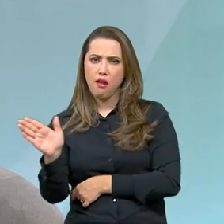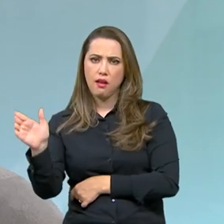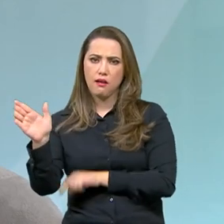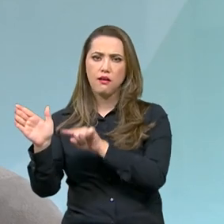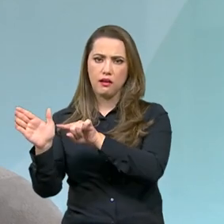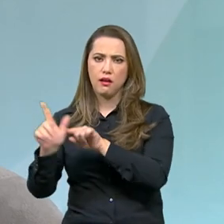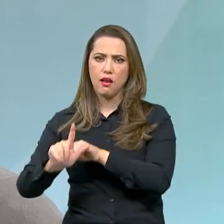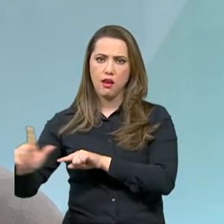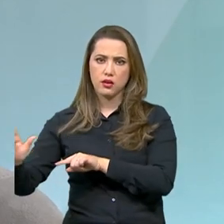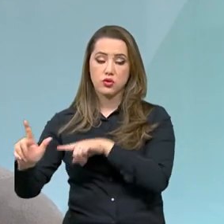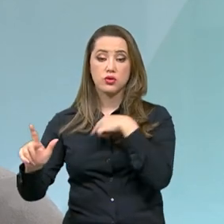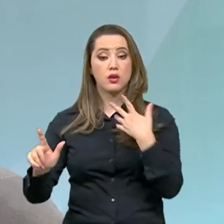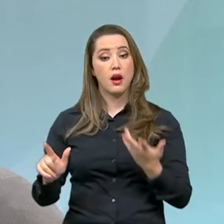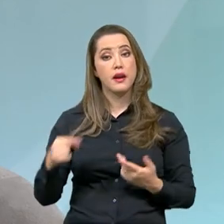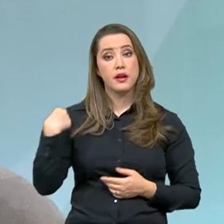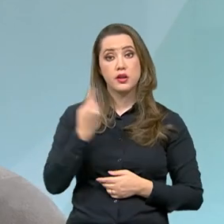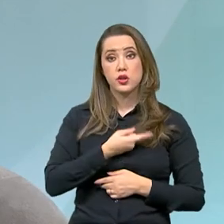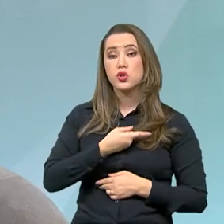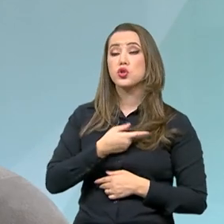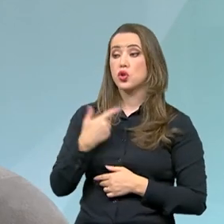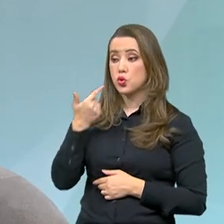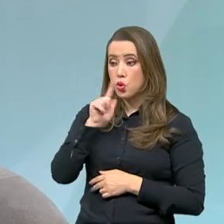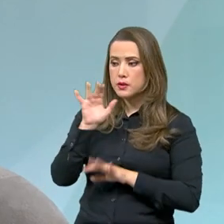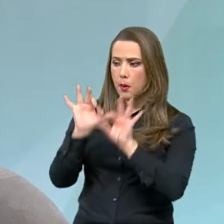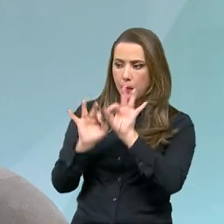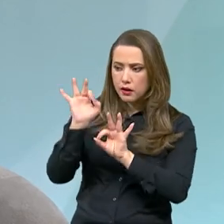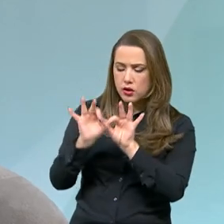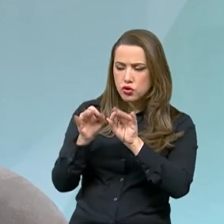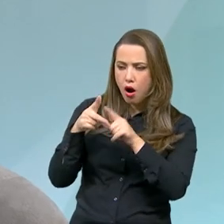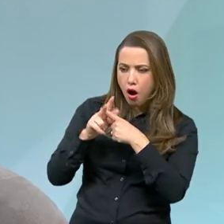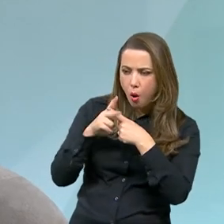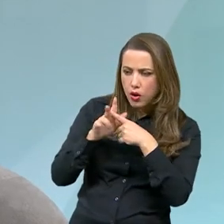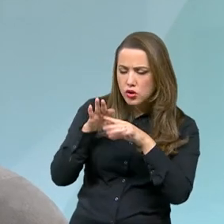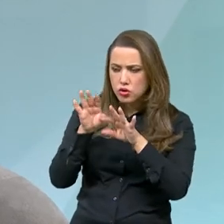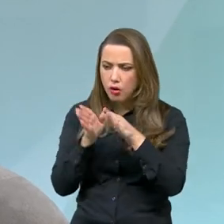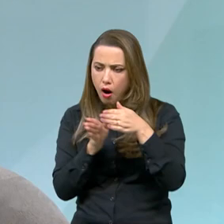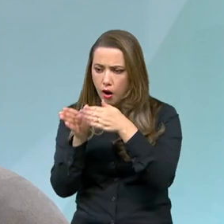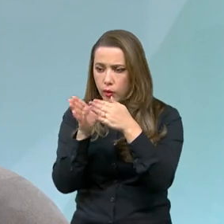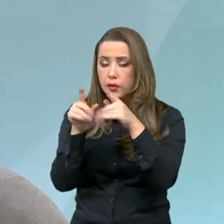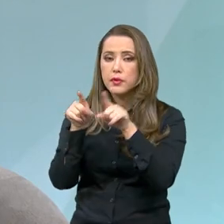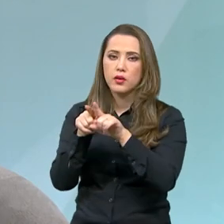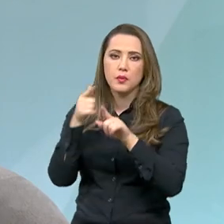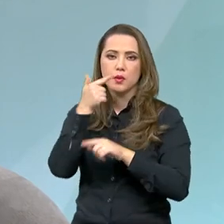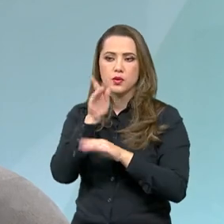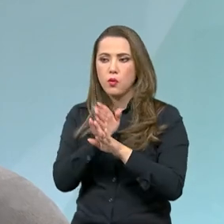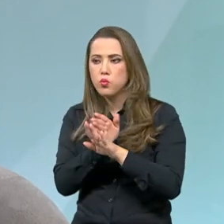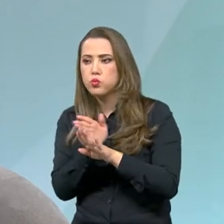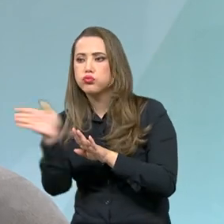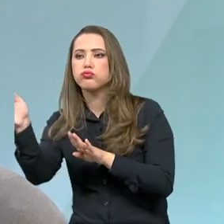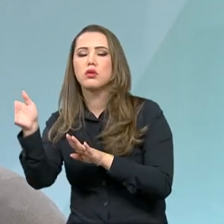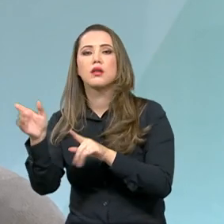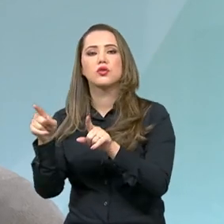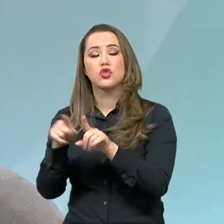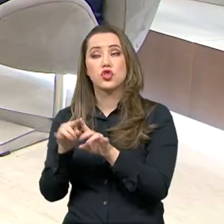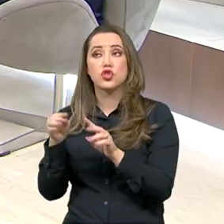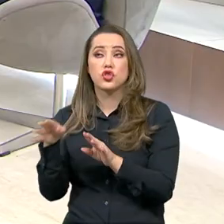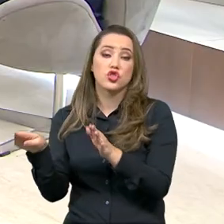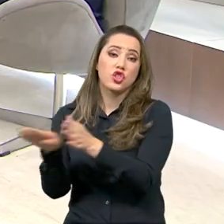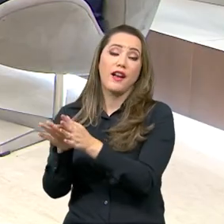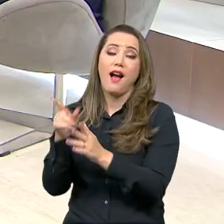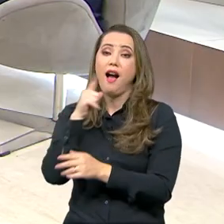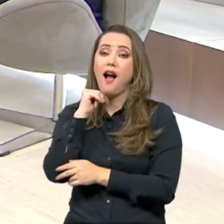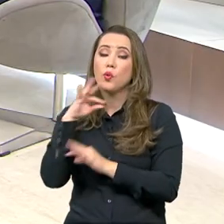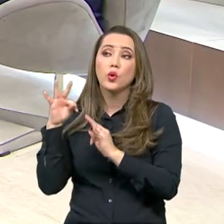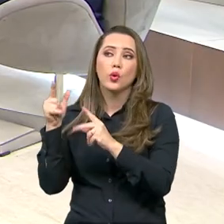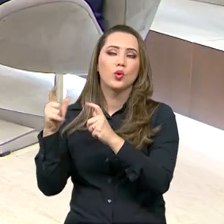intervenções necessárias para que a água percorresse todo o caminho e ele ficasse 100% operacional. Então, ele